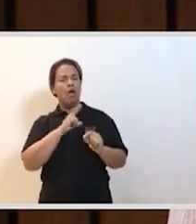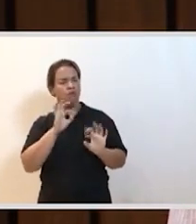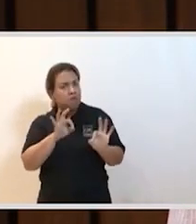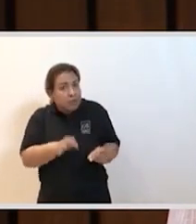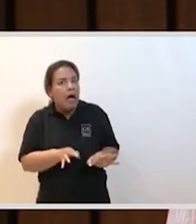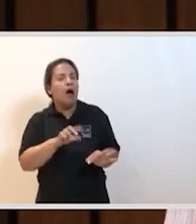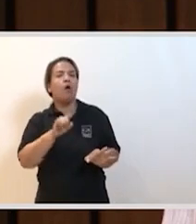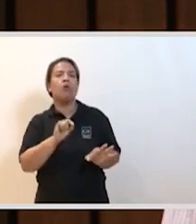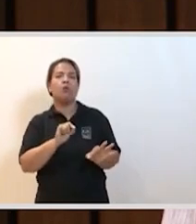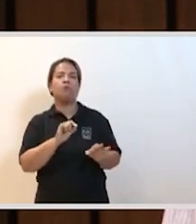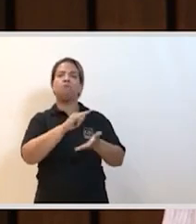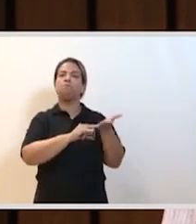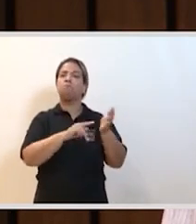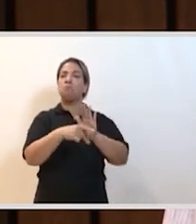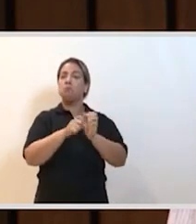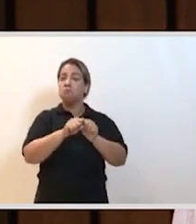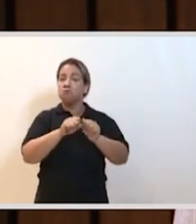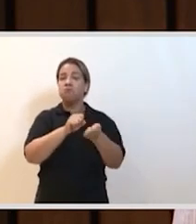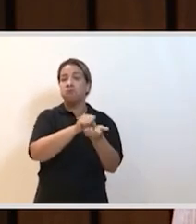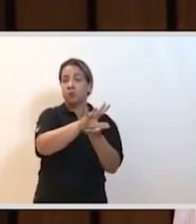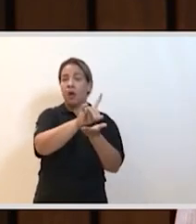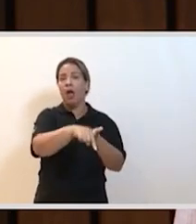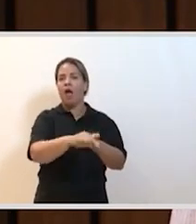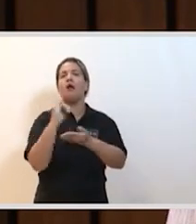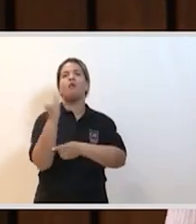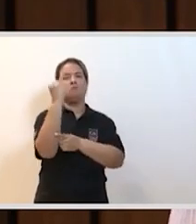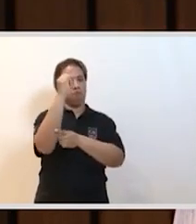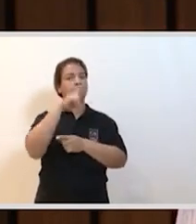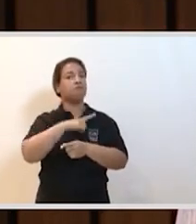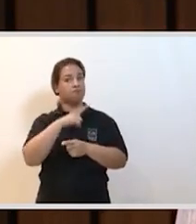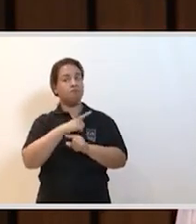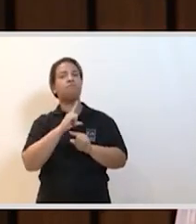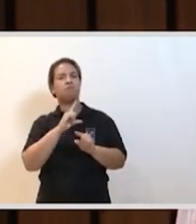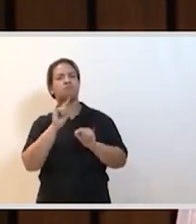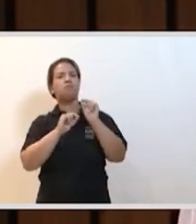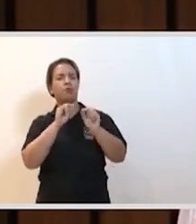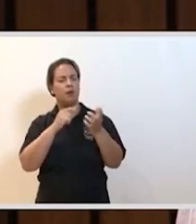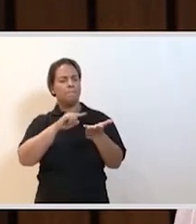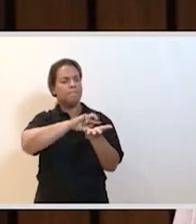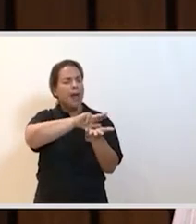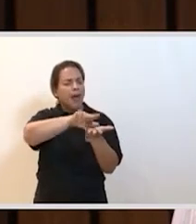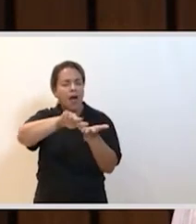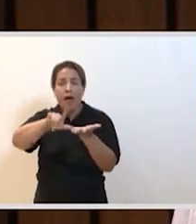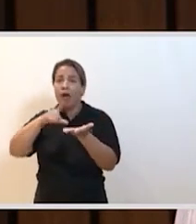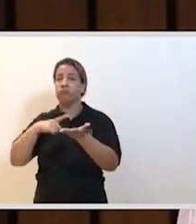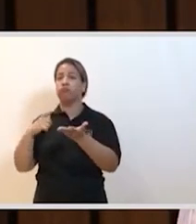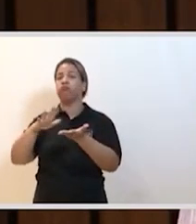tenho certeza que o documento liberado para a atenção primária tem uma extrema importância também, e cabe aos diversos serviços